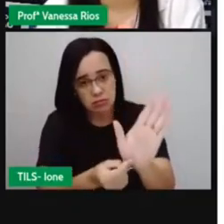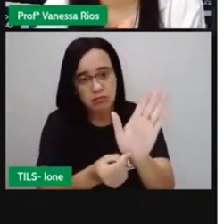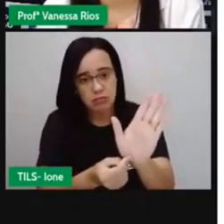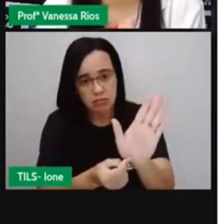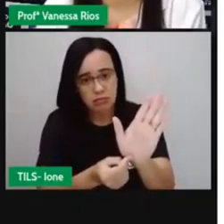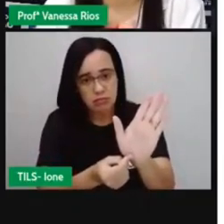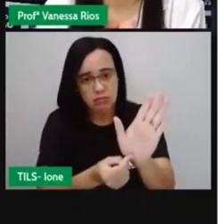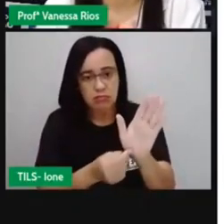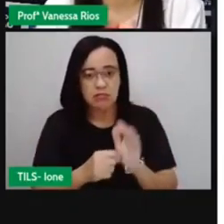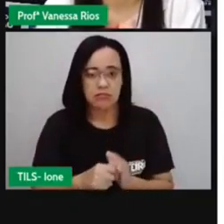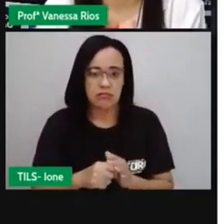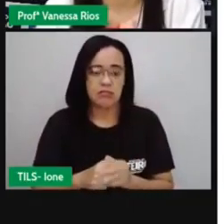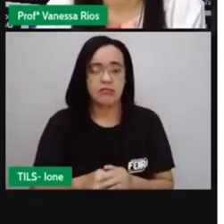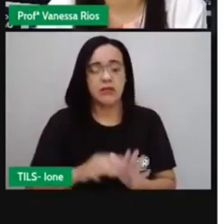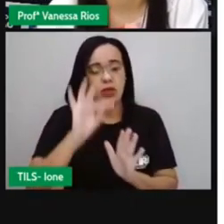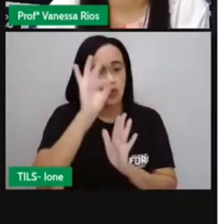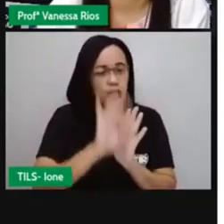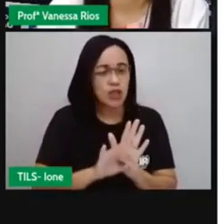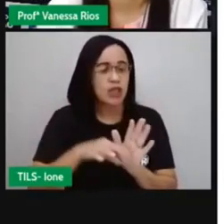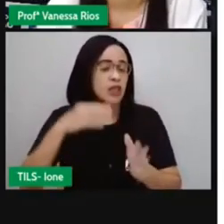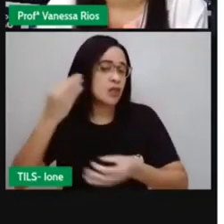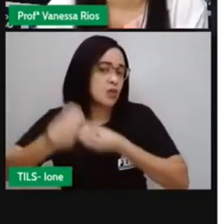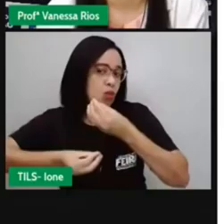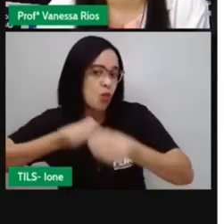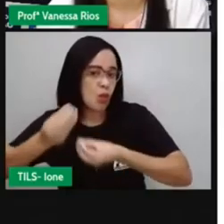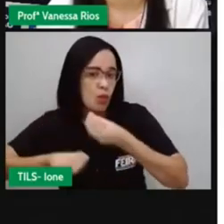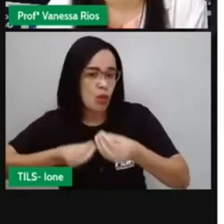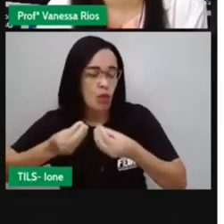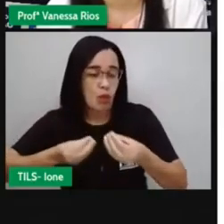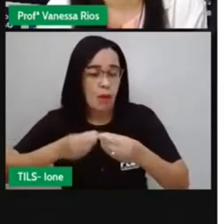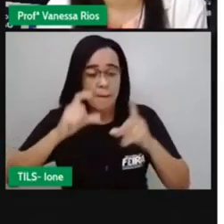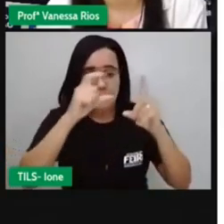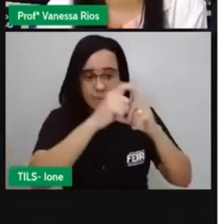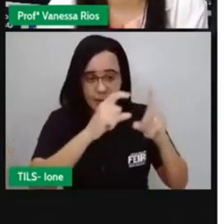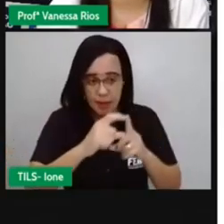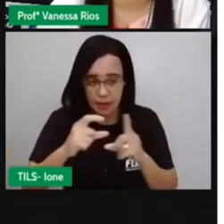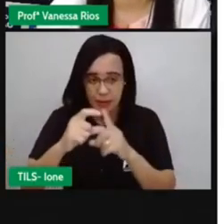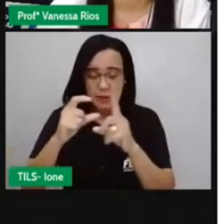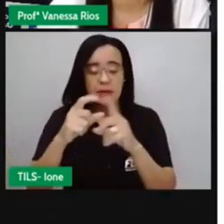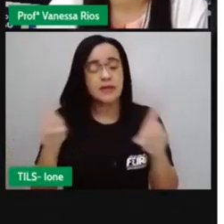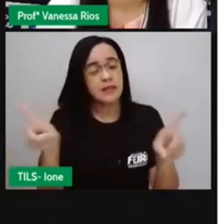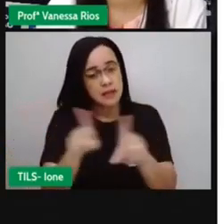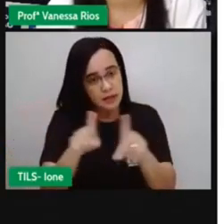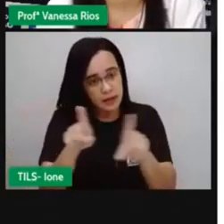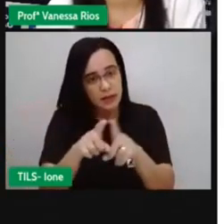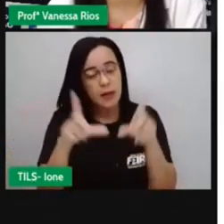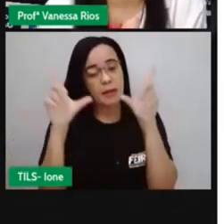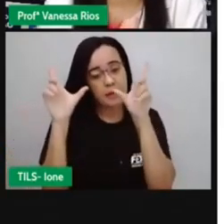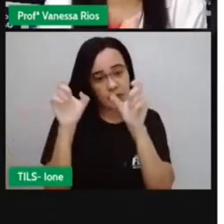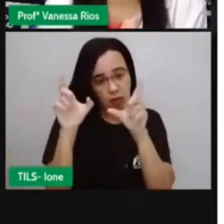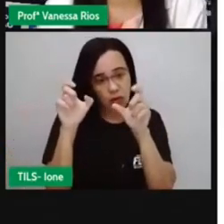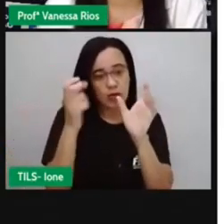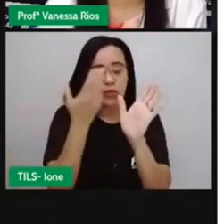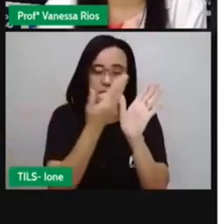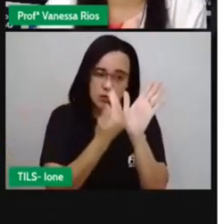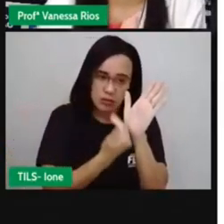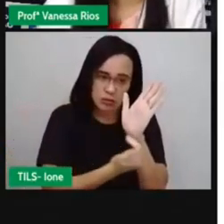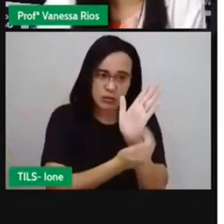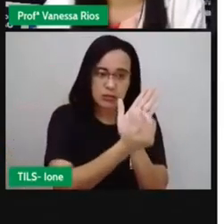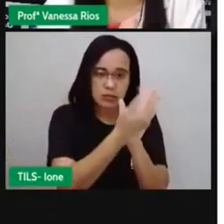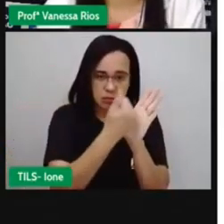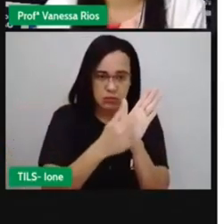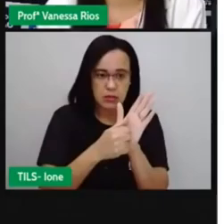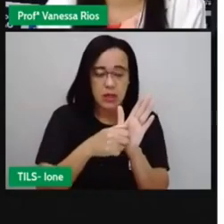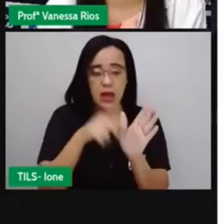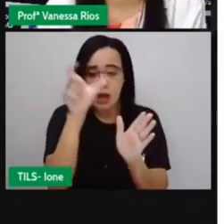né? A interpretação daquilo, entendimento do que está sendo passado também vai chegar a quem está recebendo a mensagem.